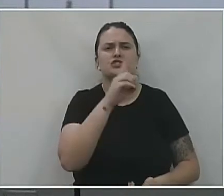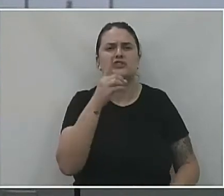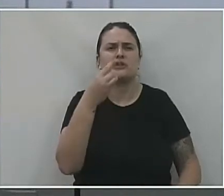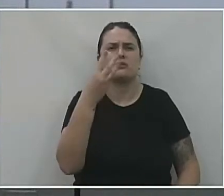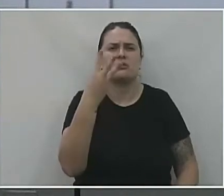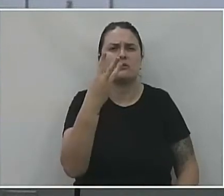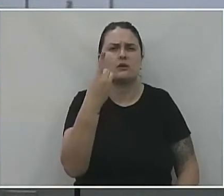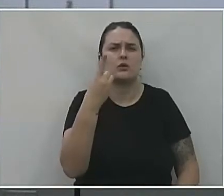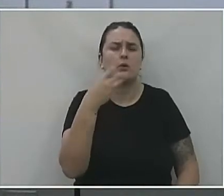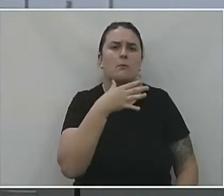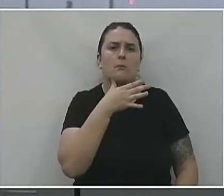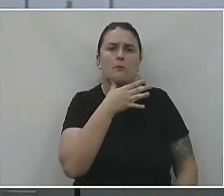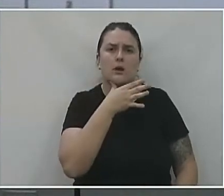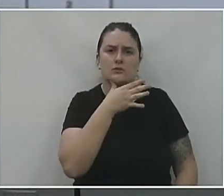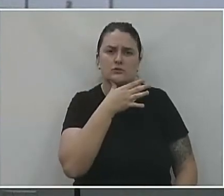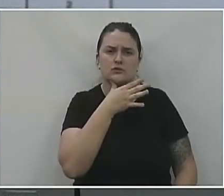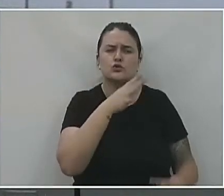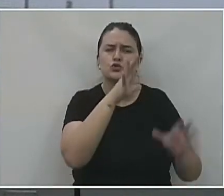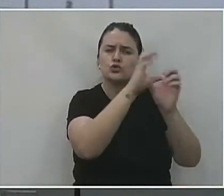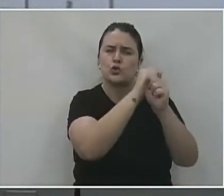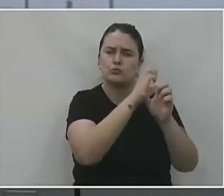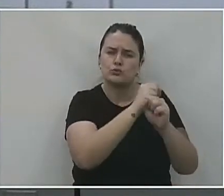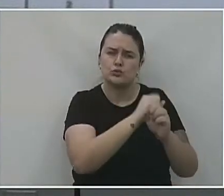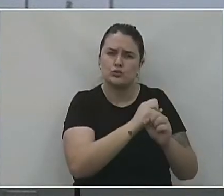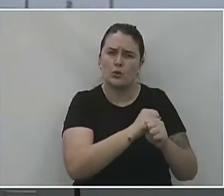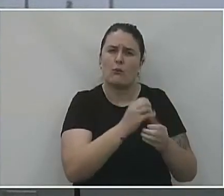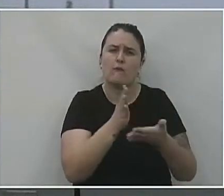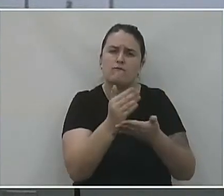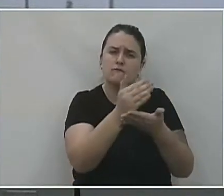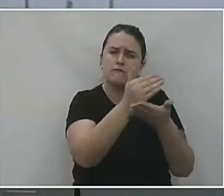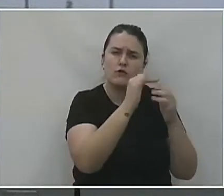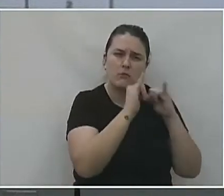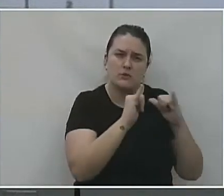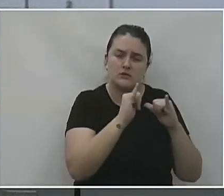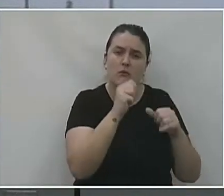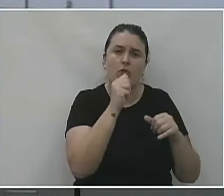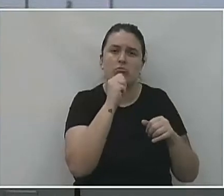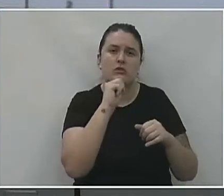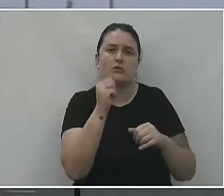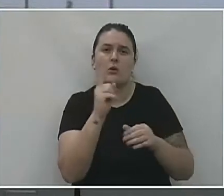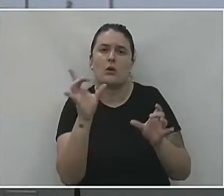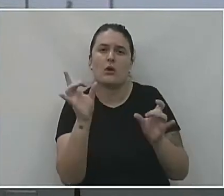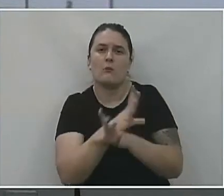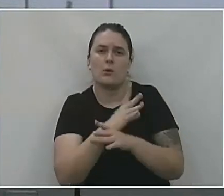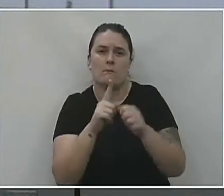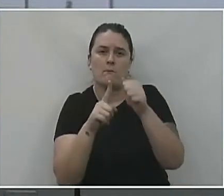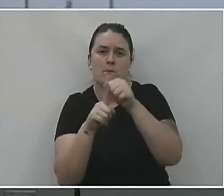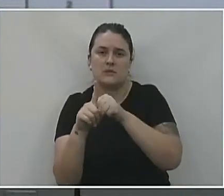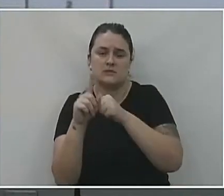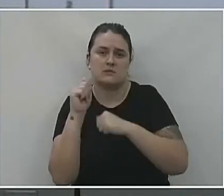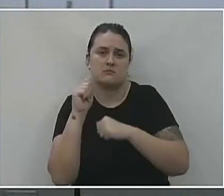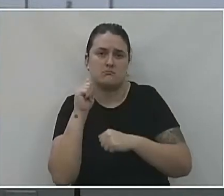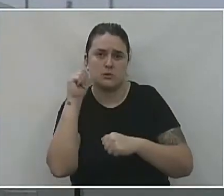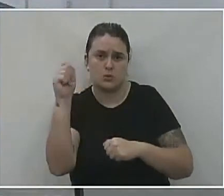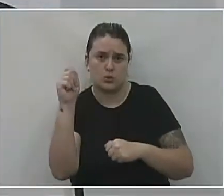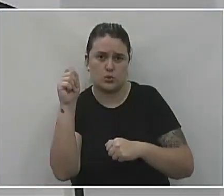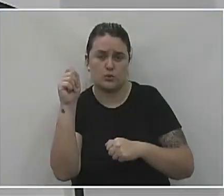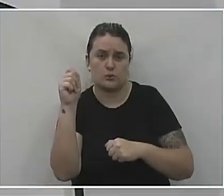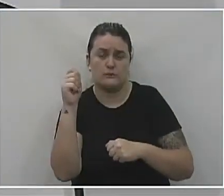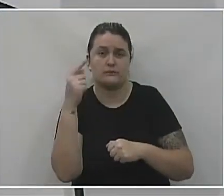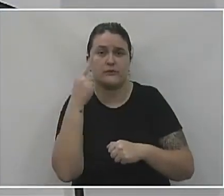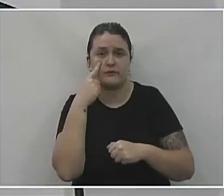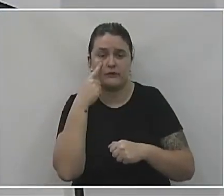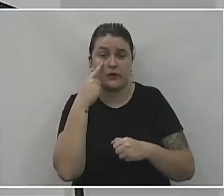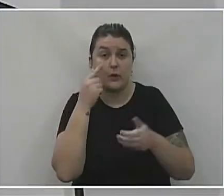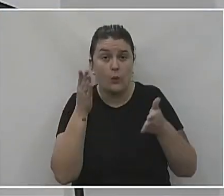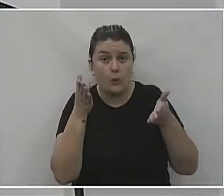março. Nós computamos todos esses dados até 31 de março porque não finalizamos ainda no mês de abril. Mas esse aqui é o